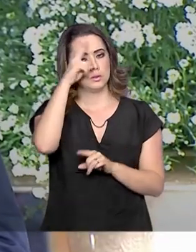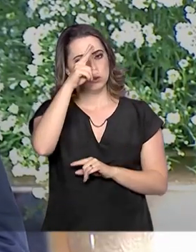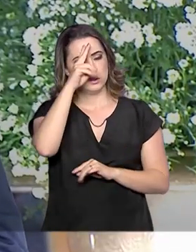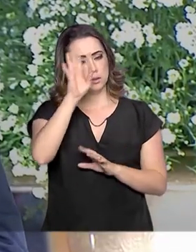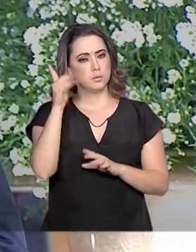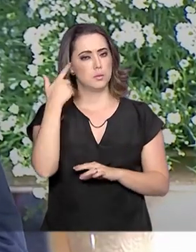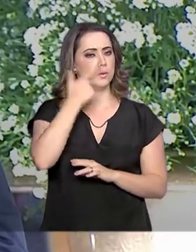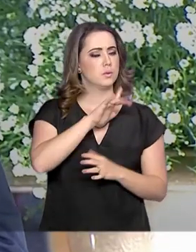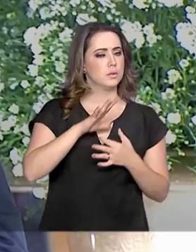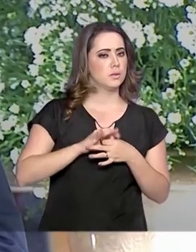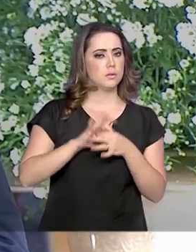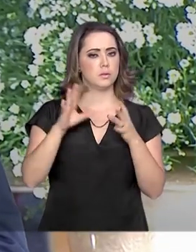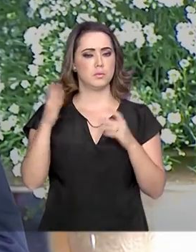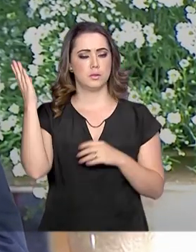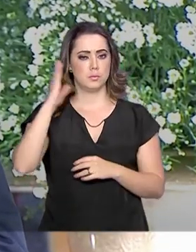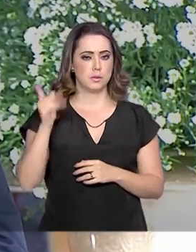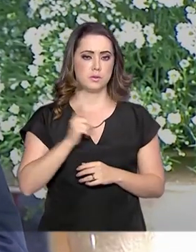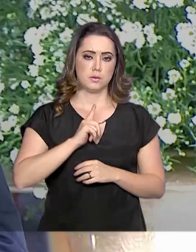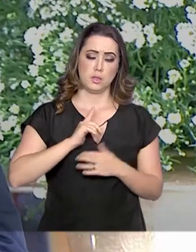que o Brasil tem hoje.